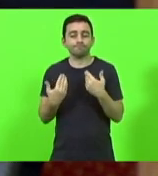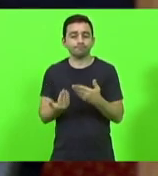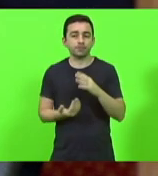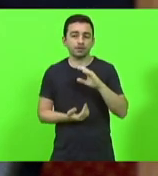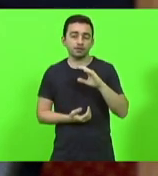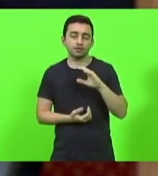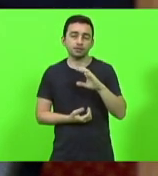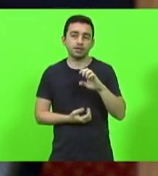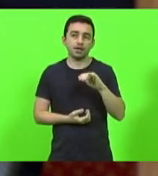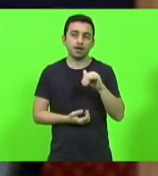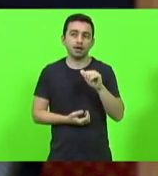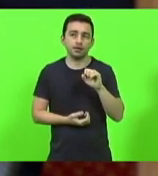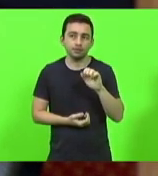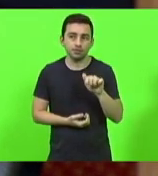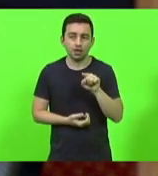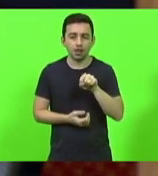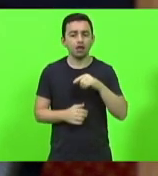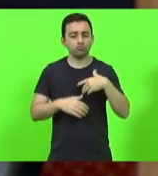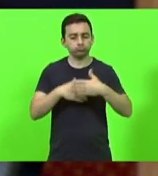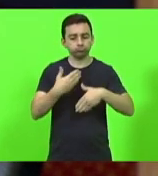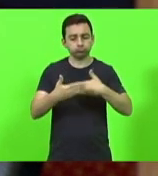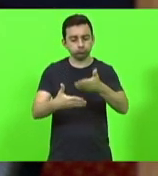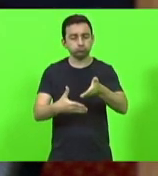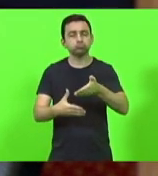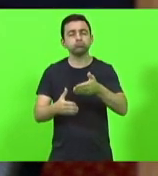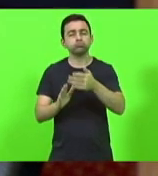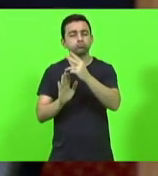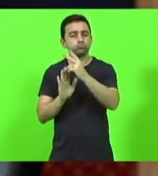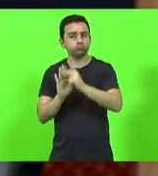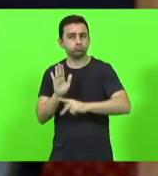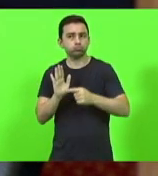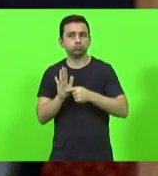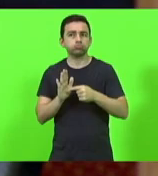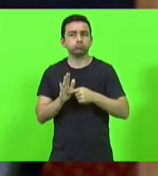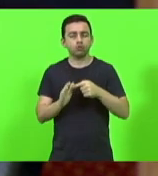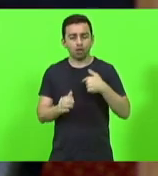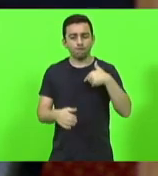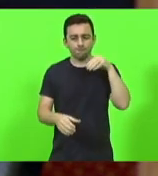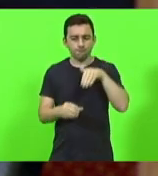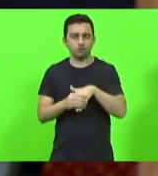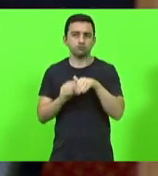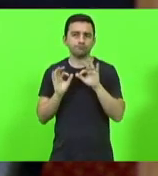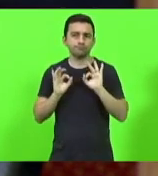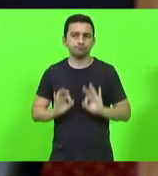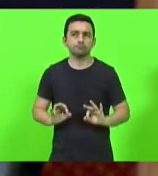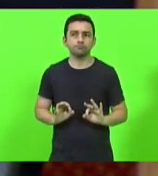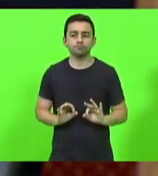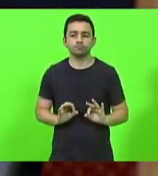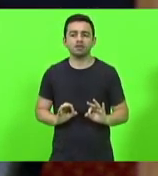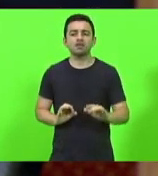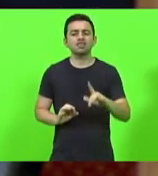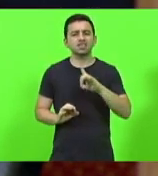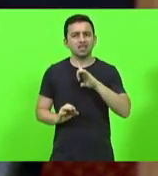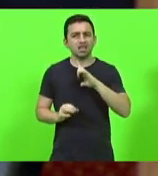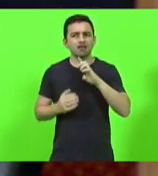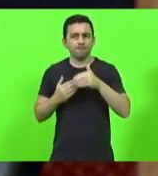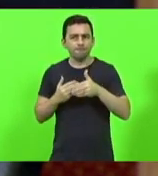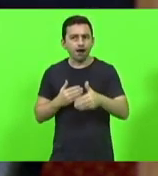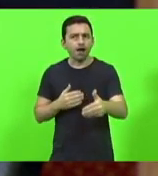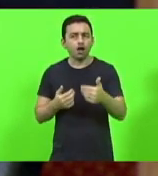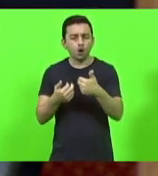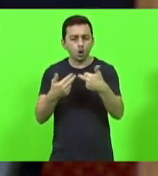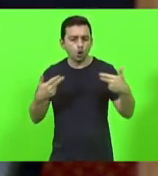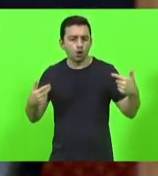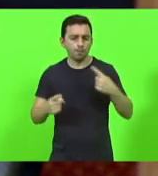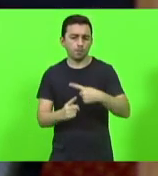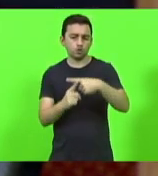por encaminhar essa matéria que eu voto com muito prazer porque eu sei que dela vão ter desdobramentos muito positivos para